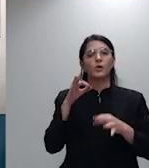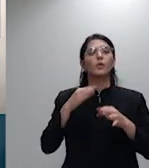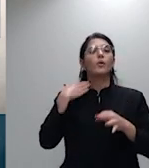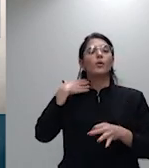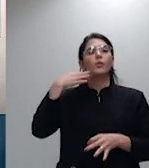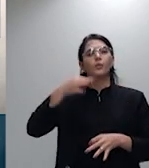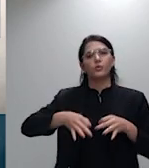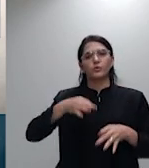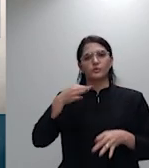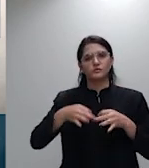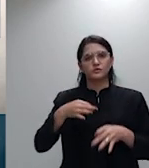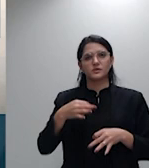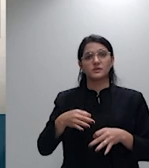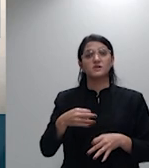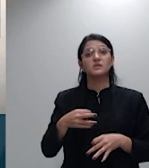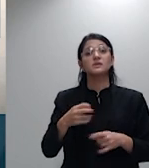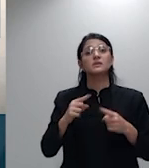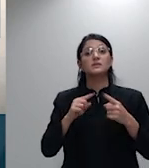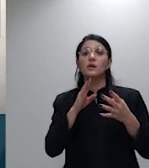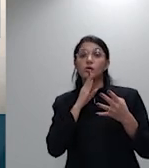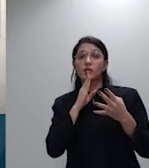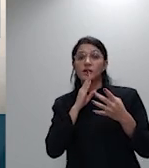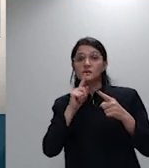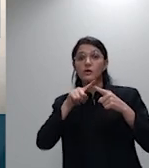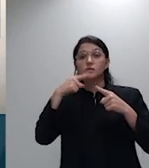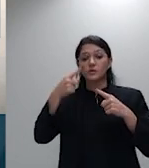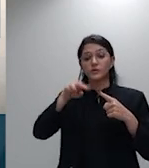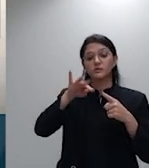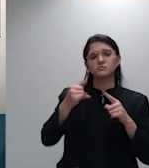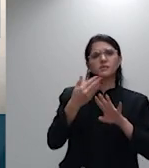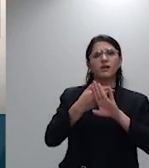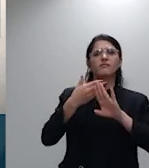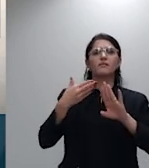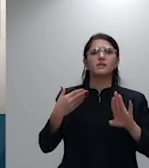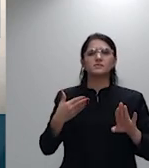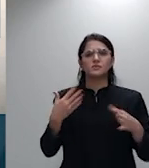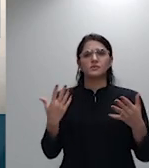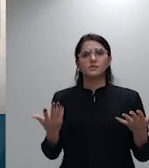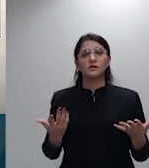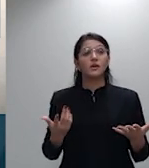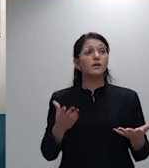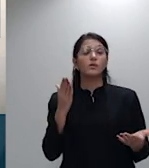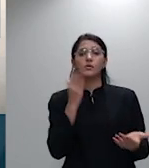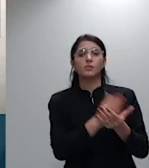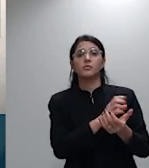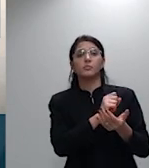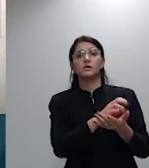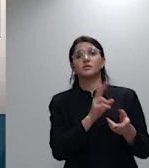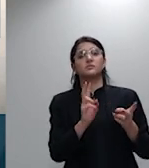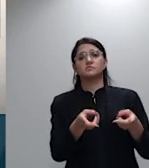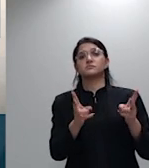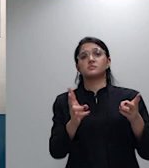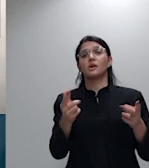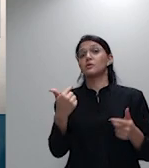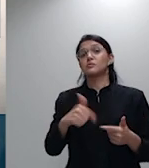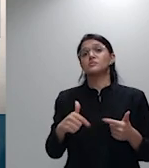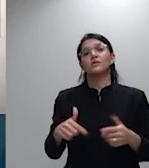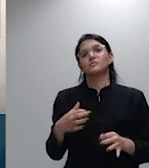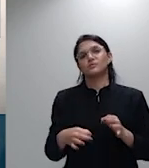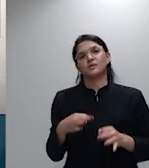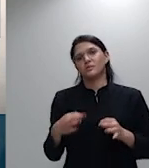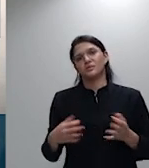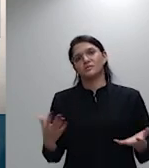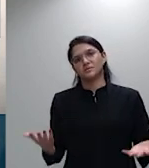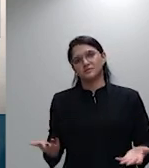afastou e a ação está lá para prosseguir não tem mérito julgado está prosseguindo a demanda está